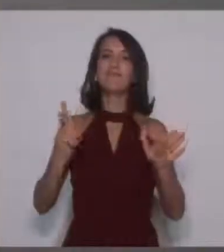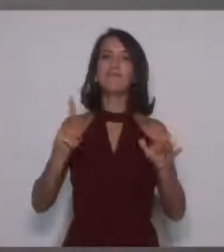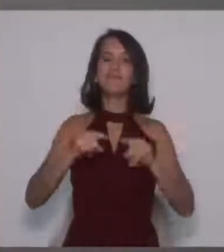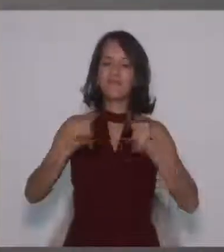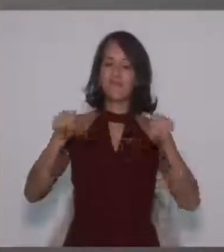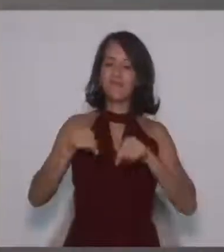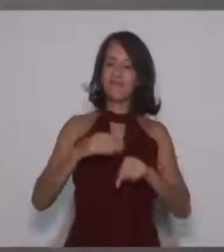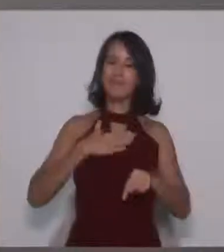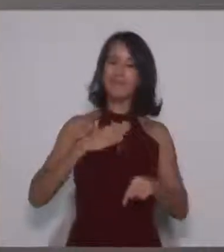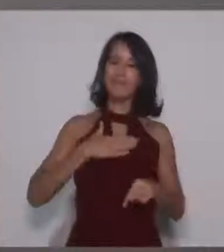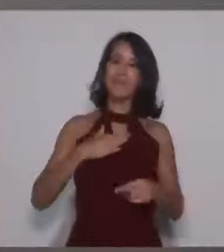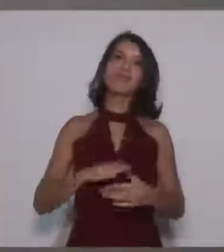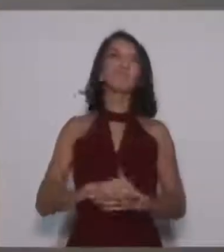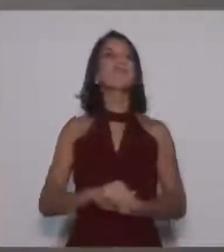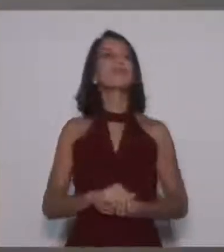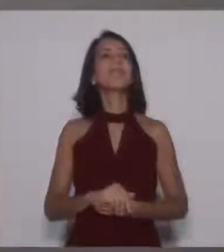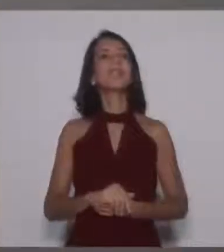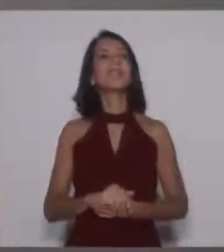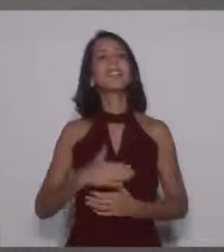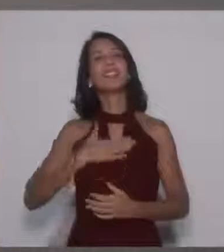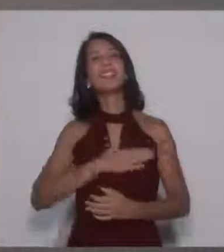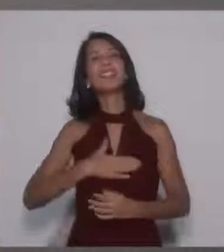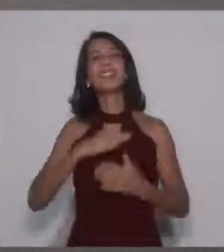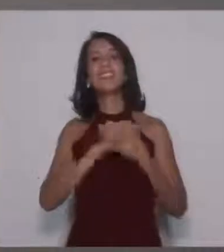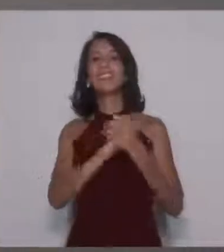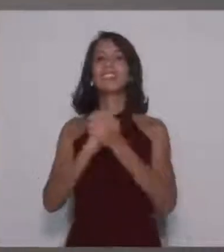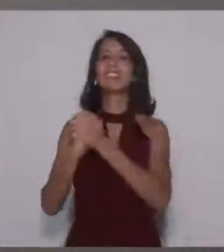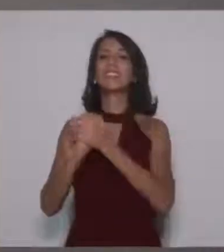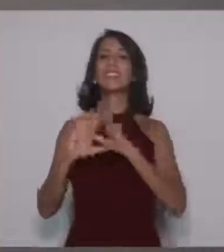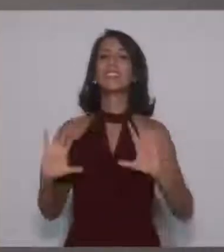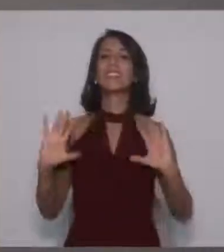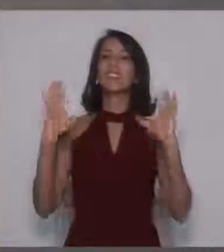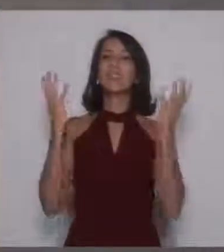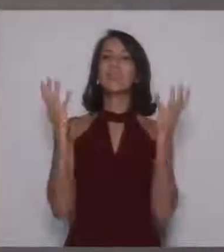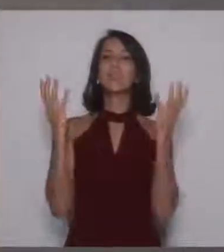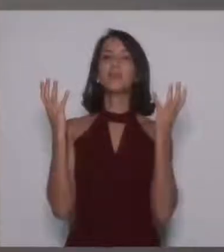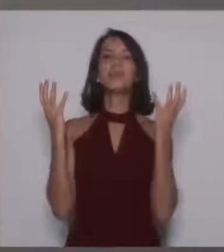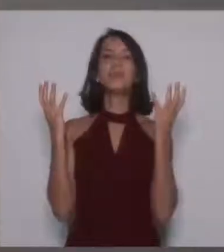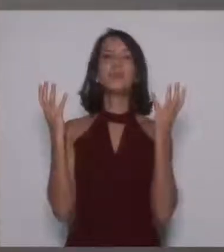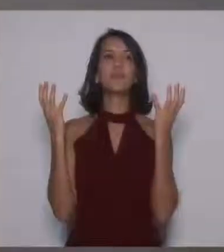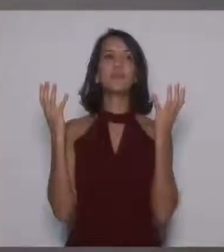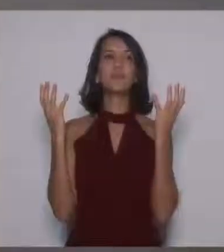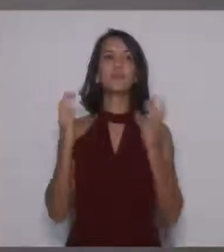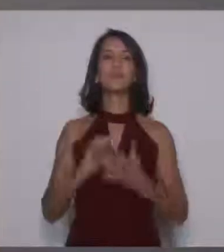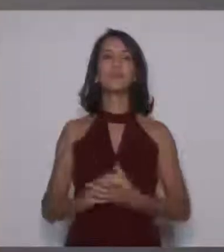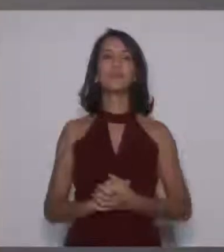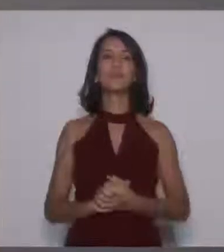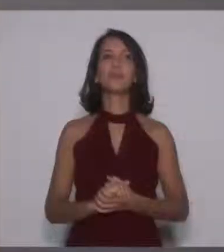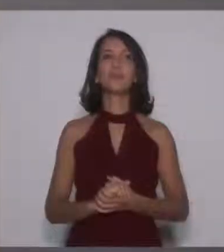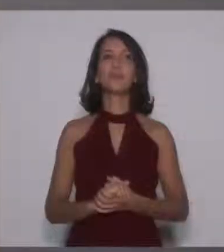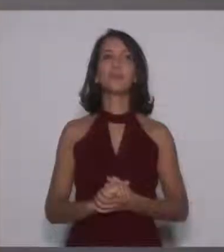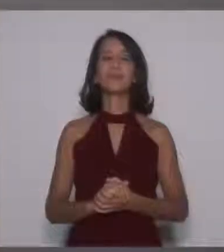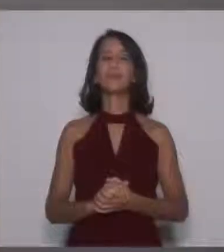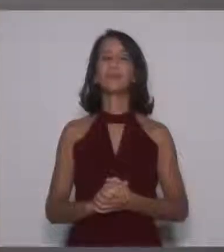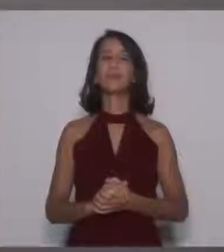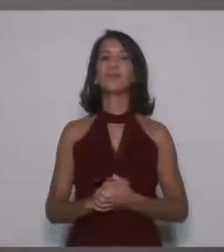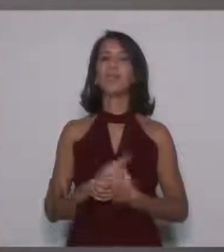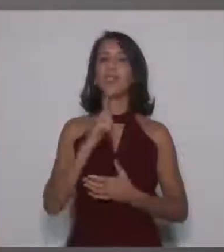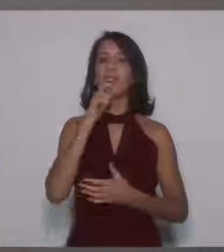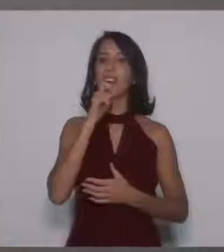gabinete também. Eu queria parabenizar o evento do Aquários,